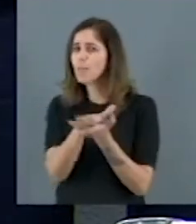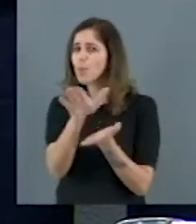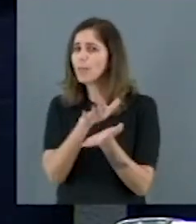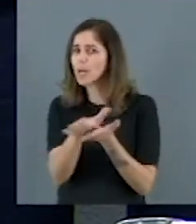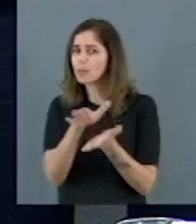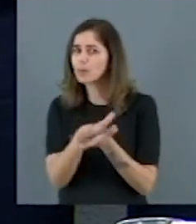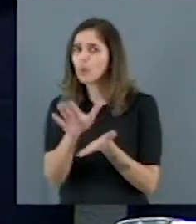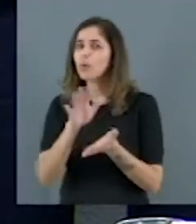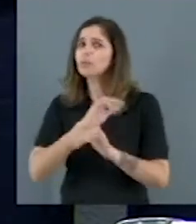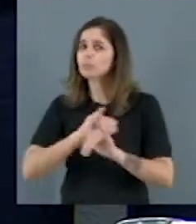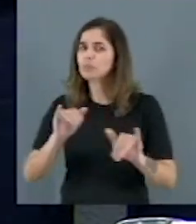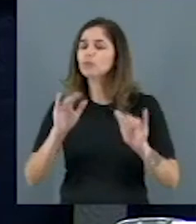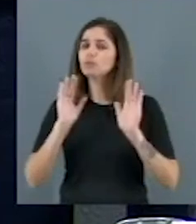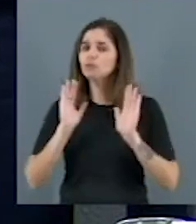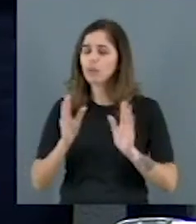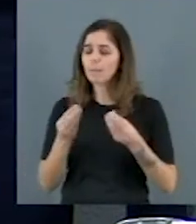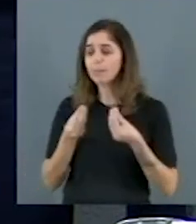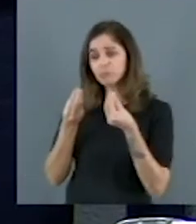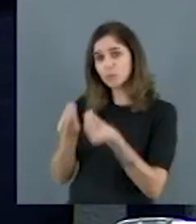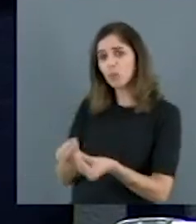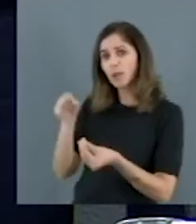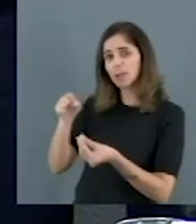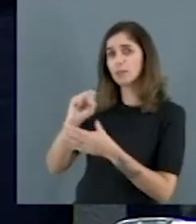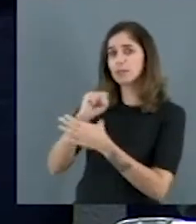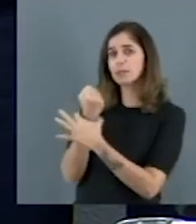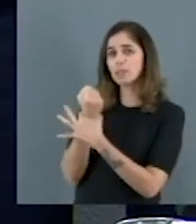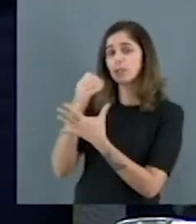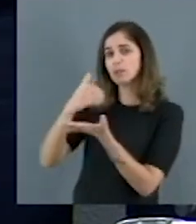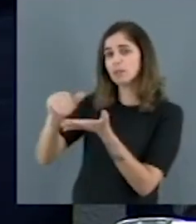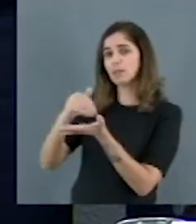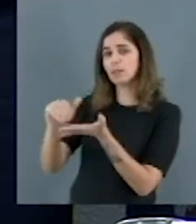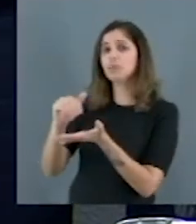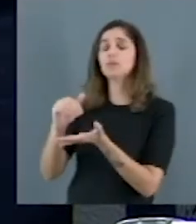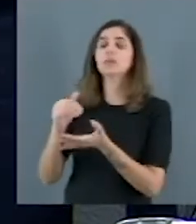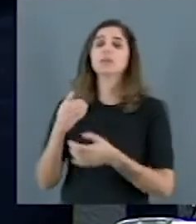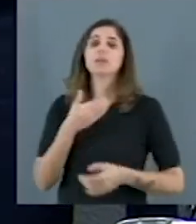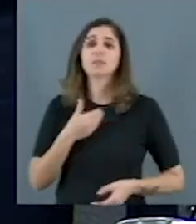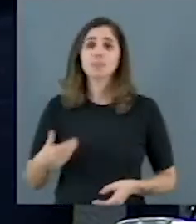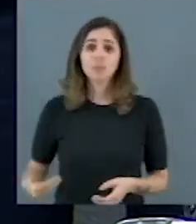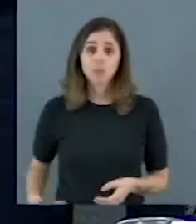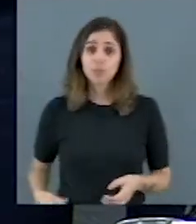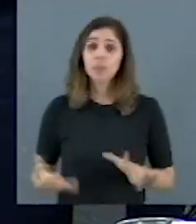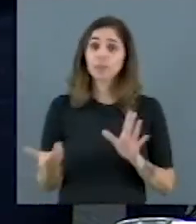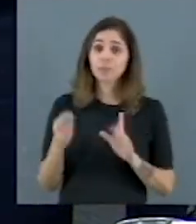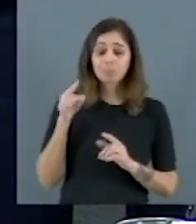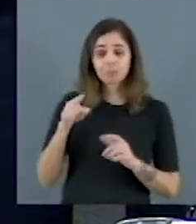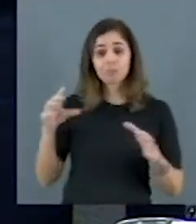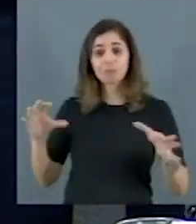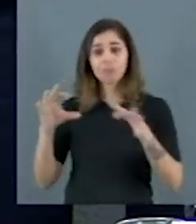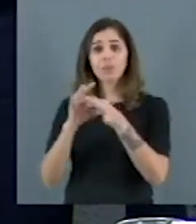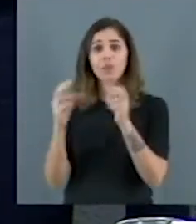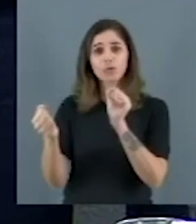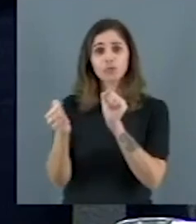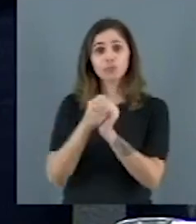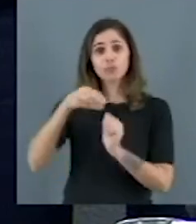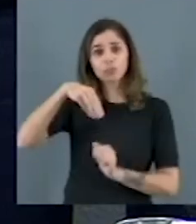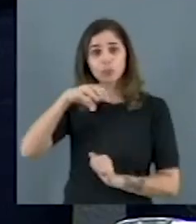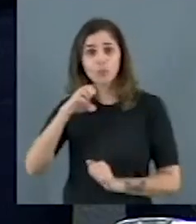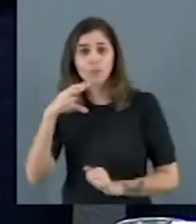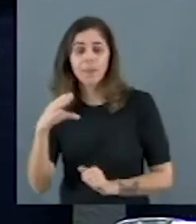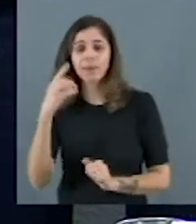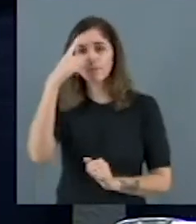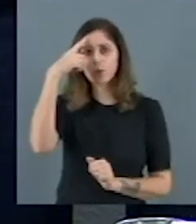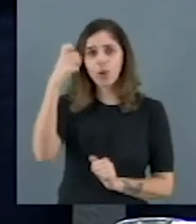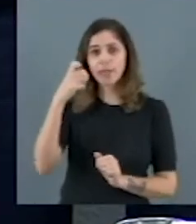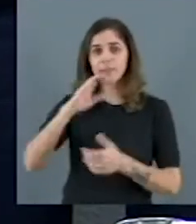Comissão de Segurança Pública. Uma delas, uma publicação que foi construída junto com o Ministério da Educação, violência e preconceito na escola,